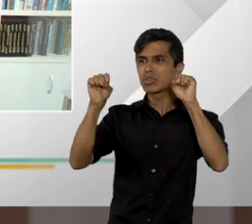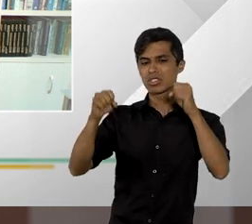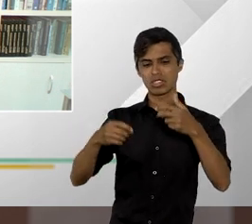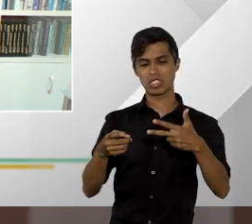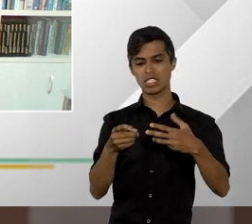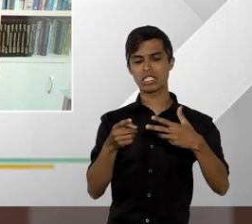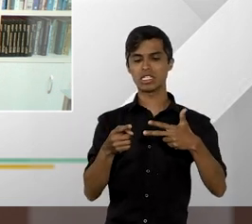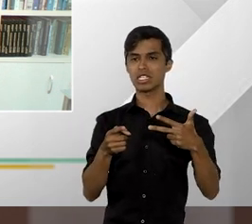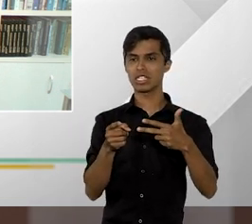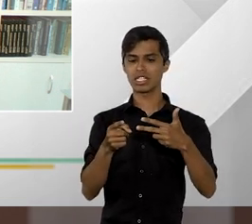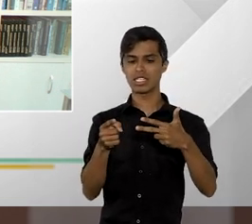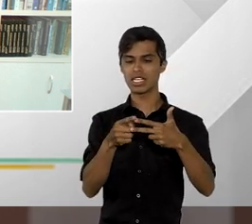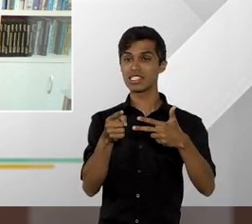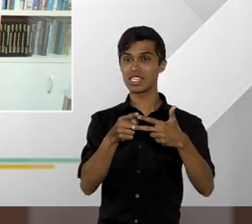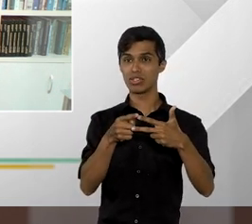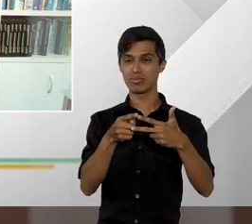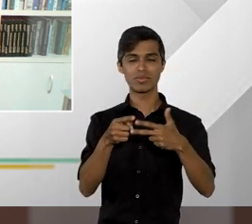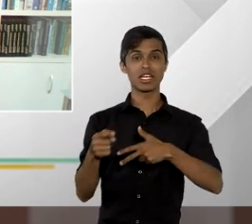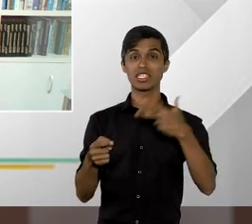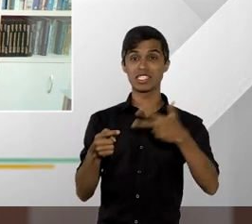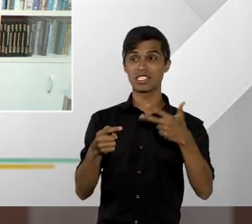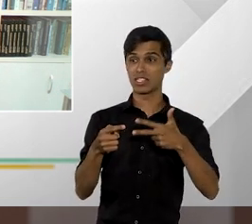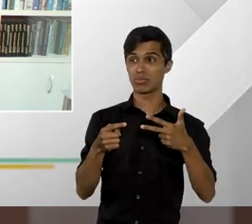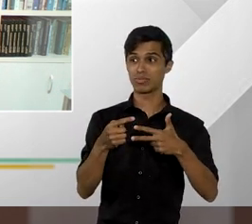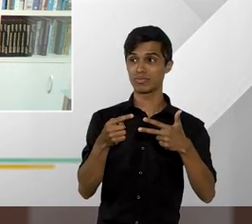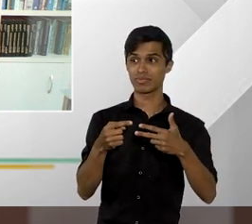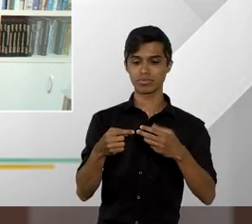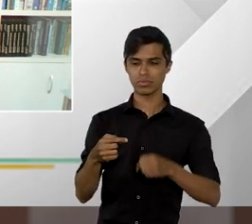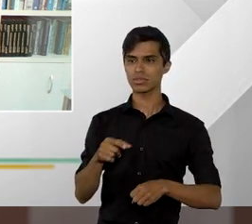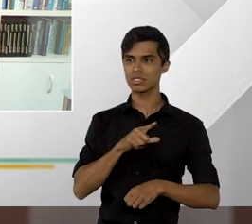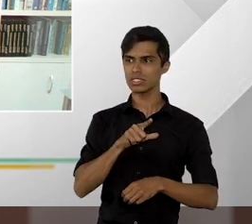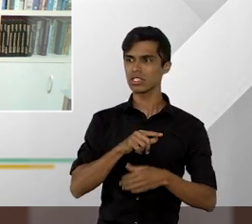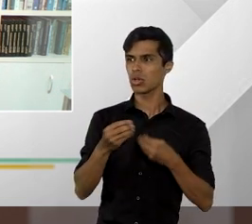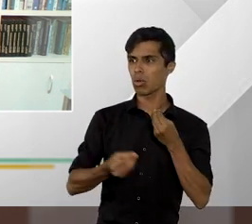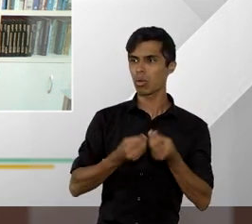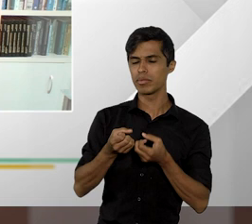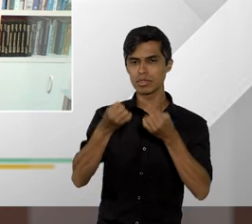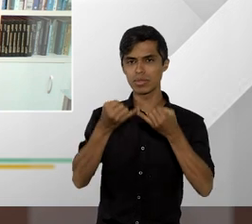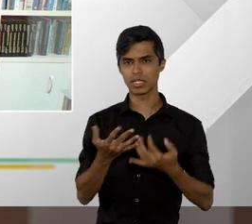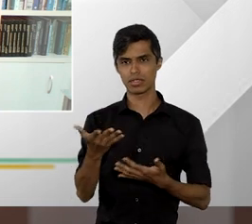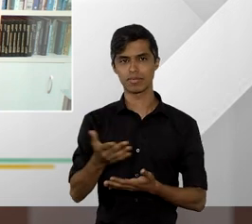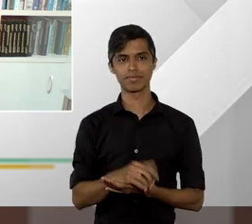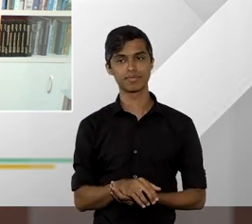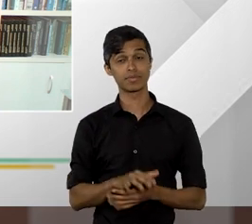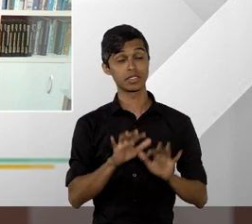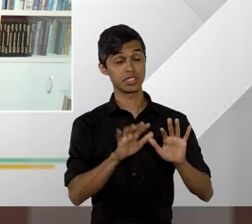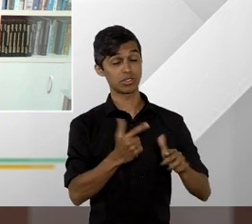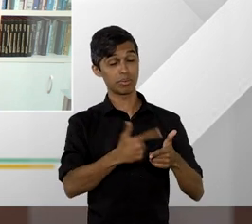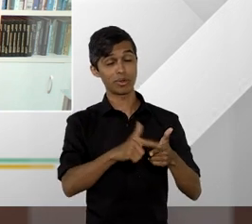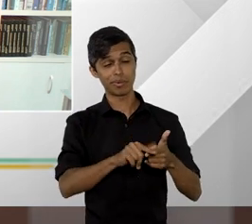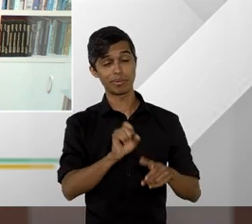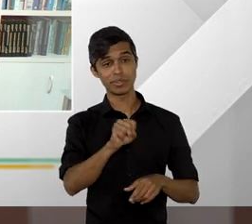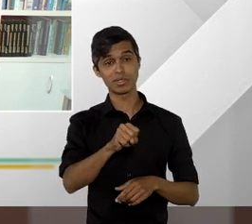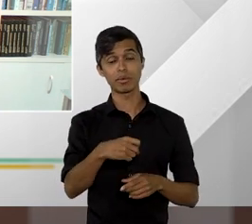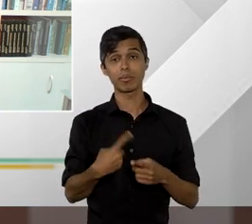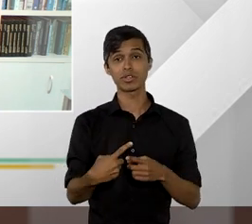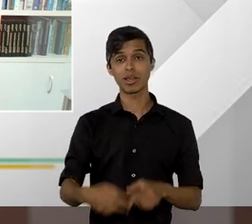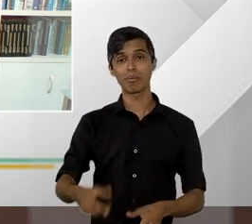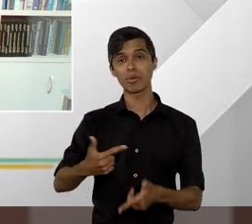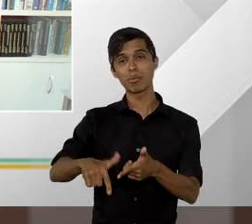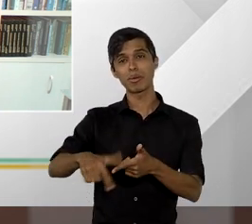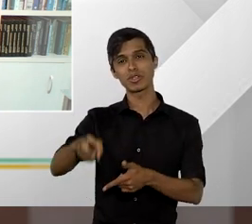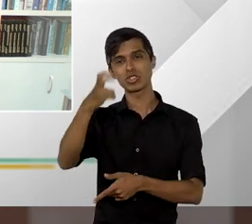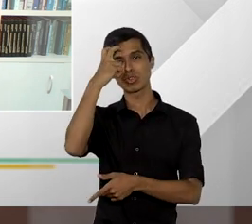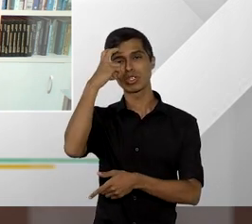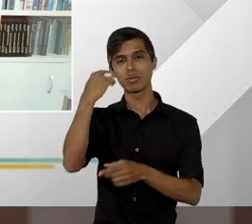instância, como bem já aí pontuou o professor Paulo? Eu acho que aqui há dois problemas. Há um problema cultural, primeiro, Fátima. Nós